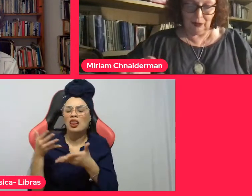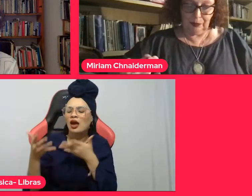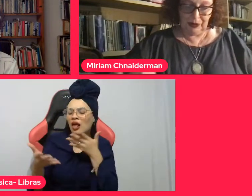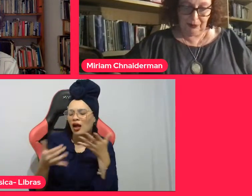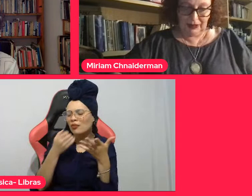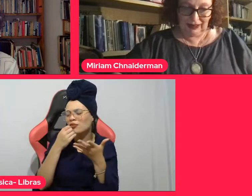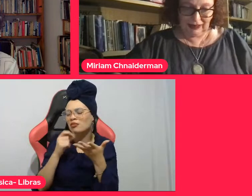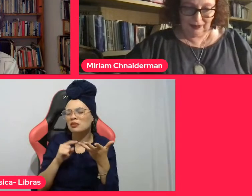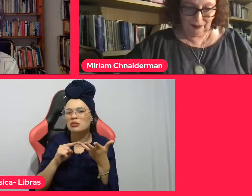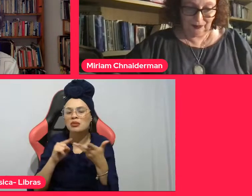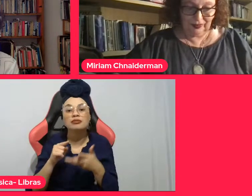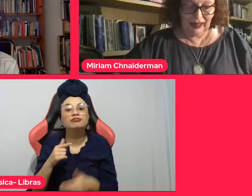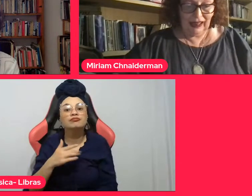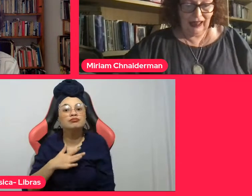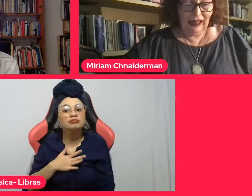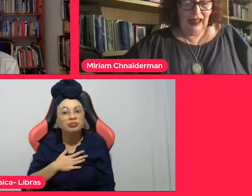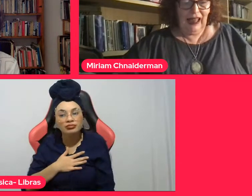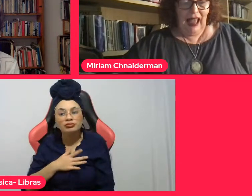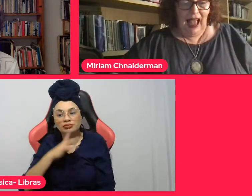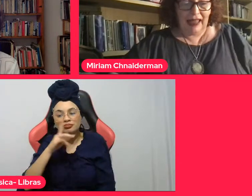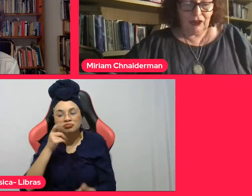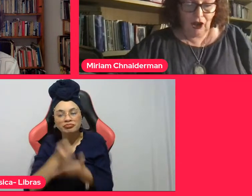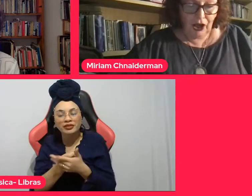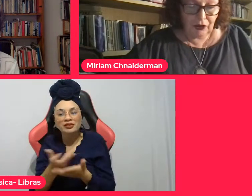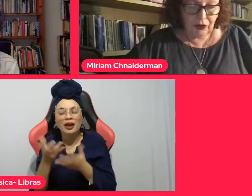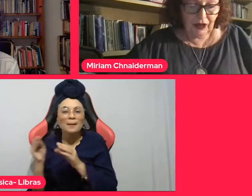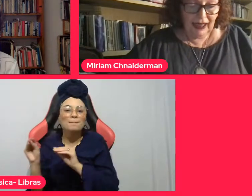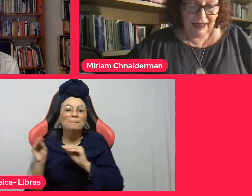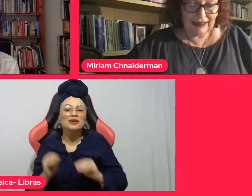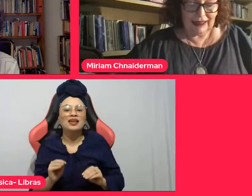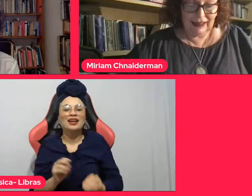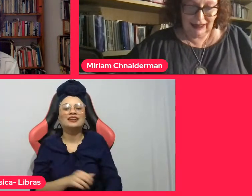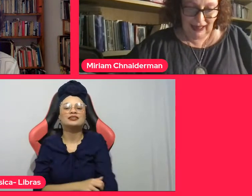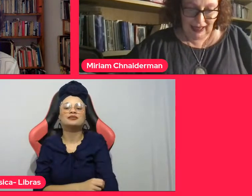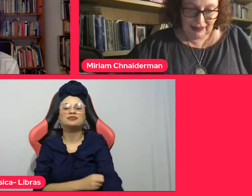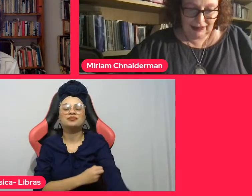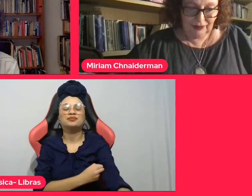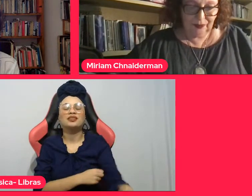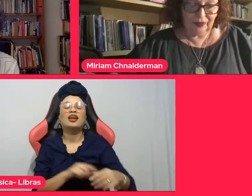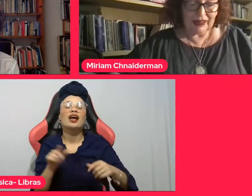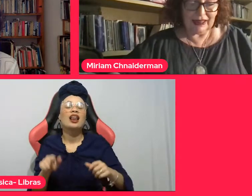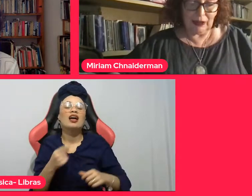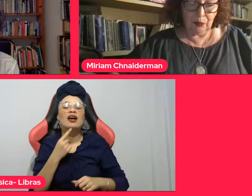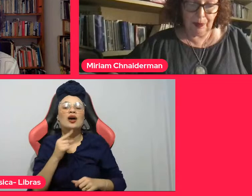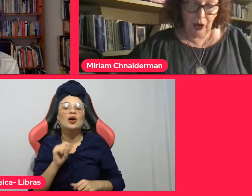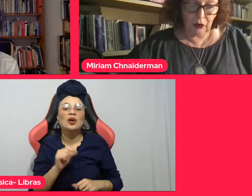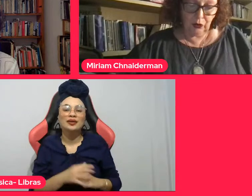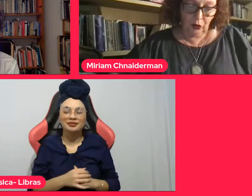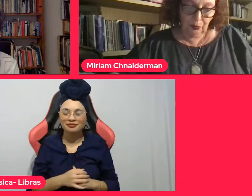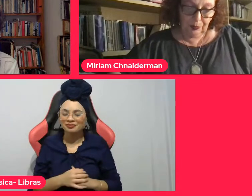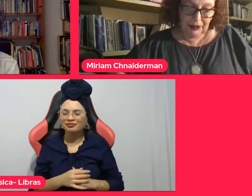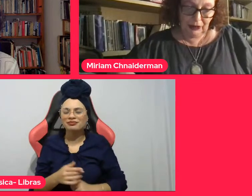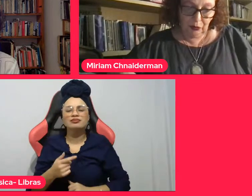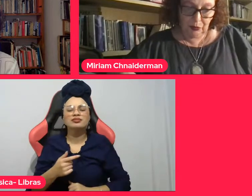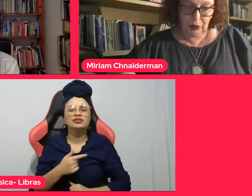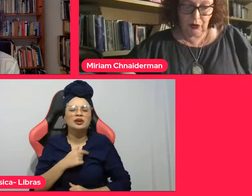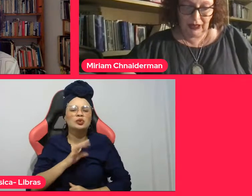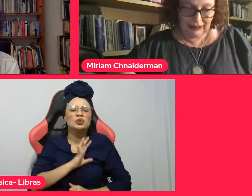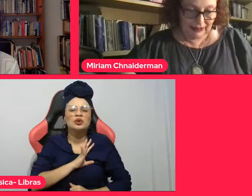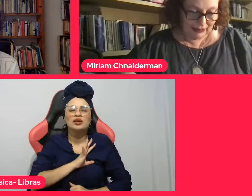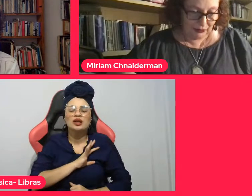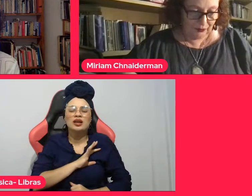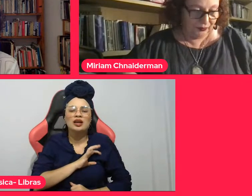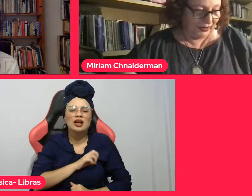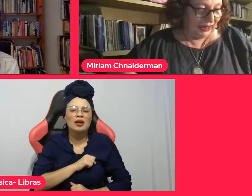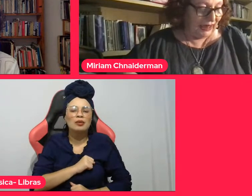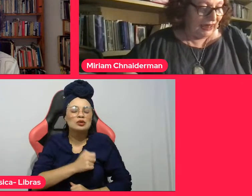Olha o poema dele. Adoro esta cidade. São Paulo combina com meu